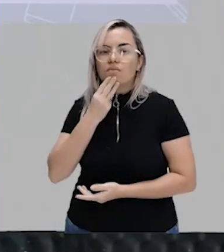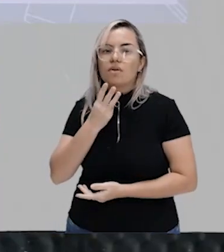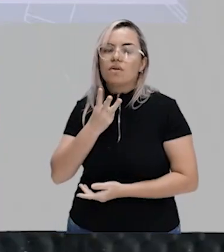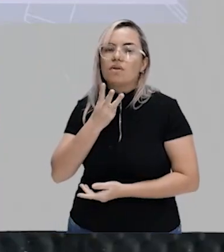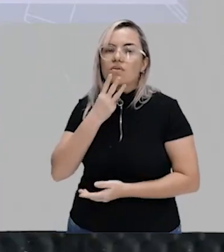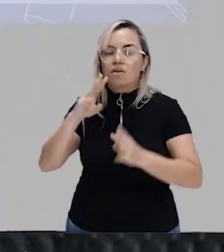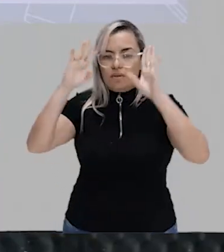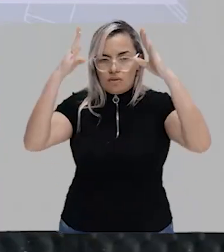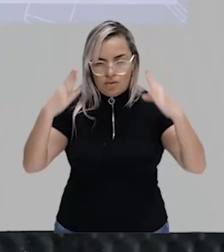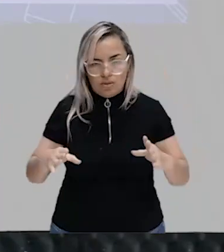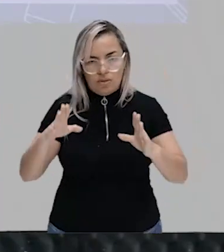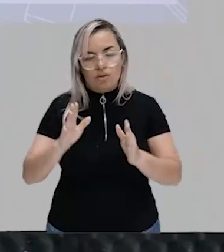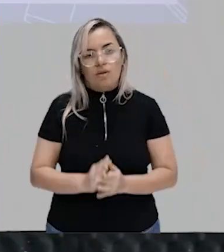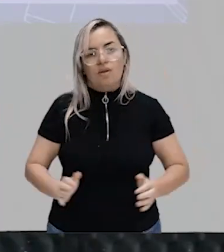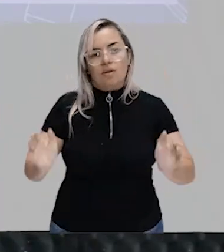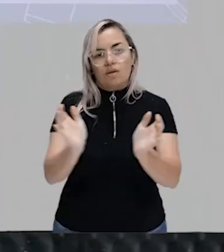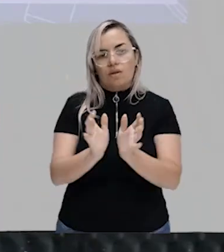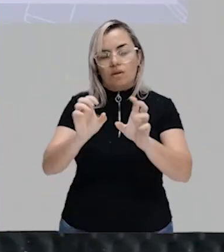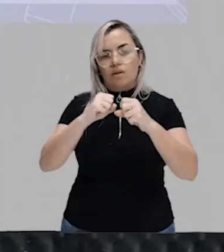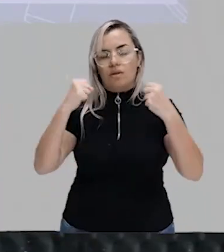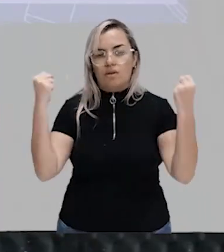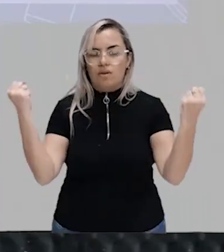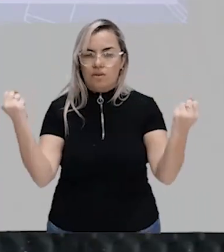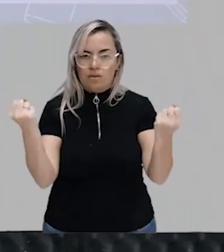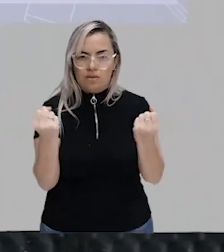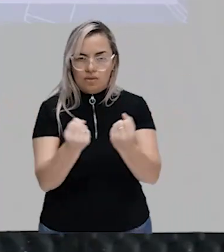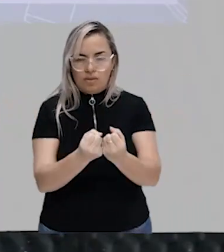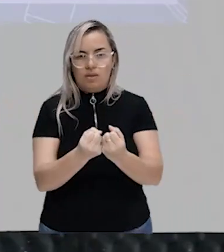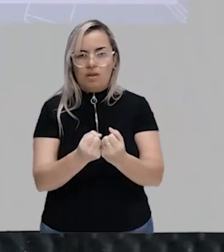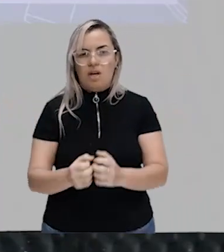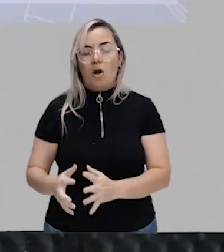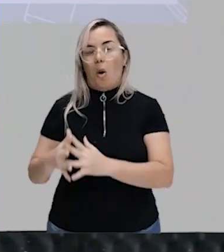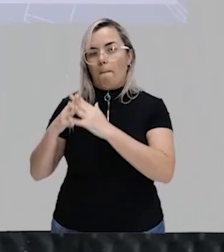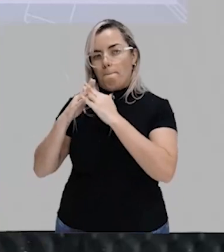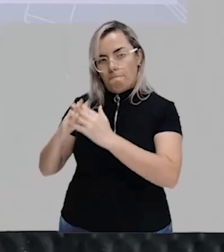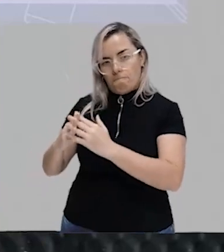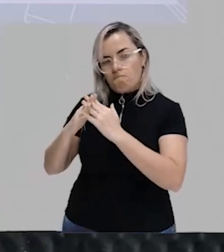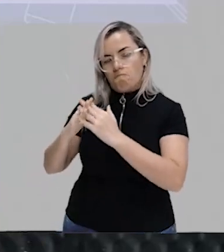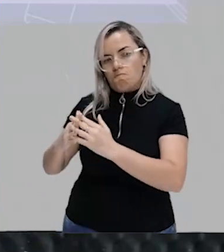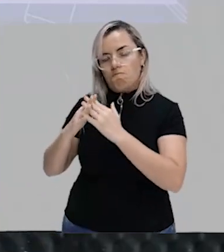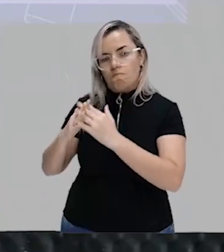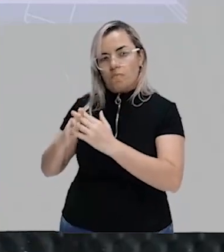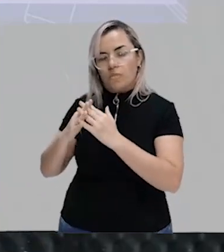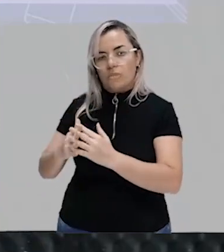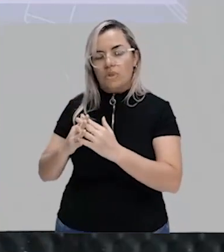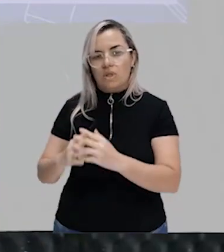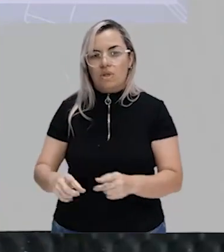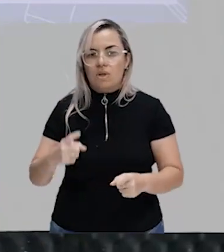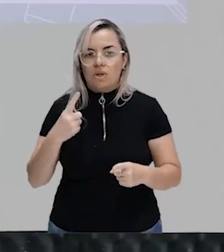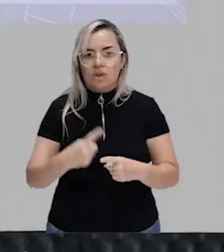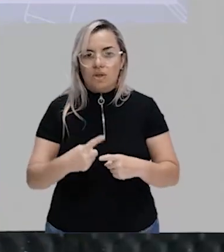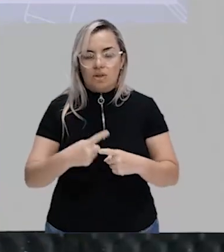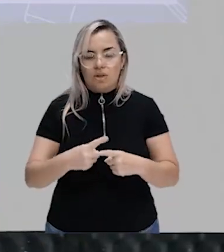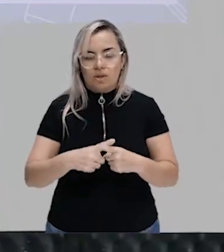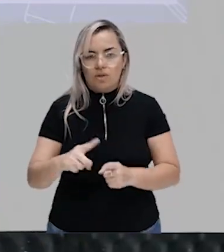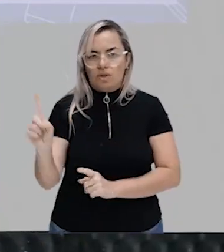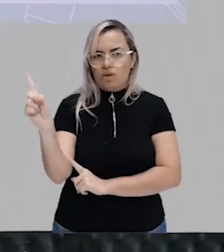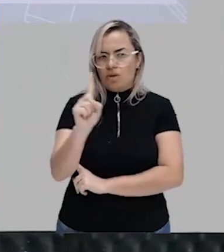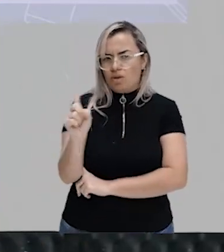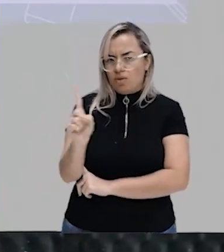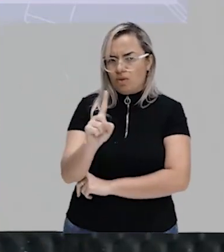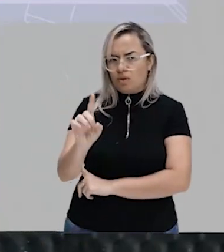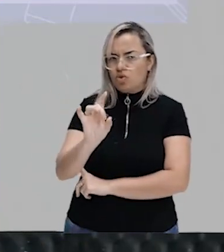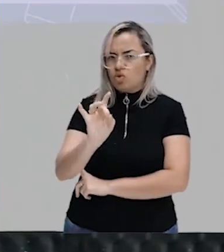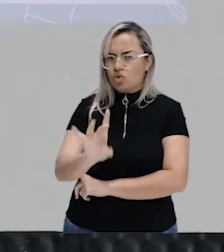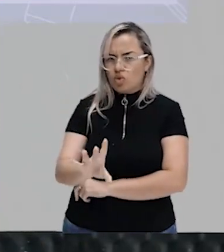análise de classe social ela é muito mais complexa porque não leva em conta somente a